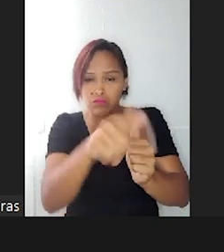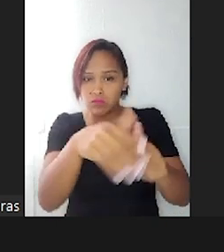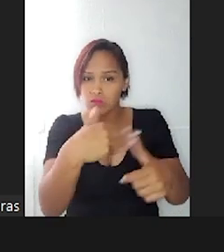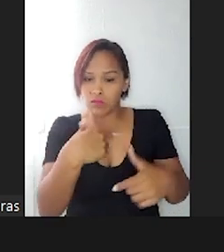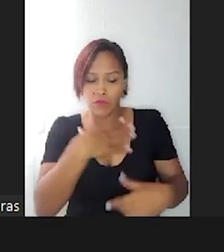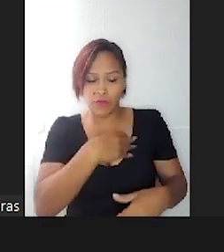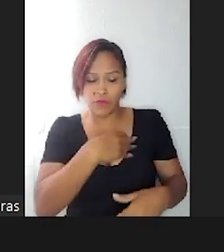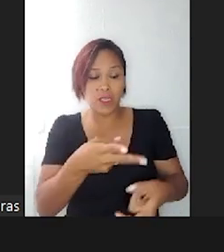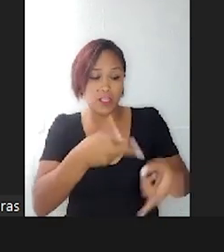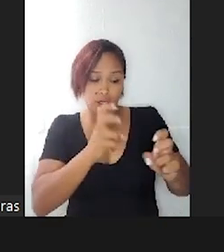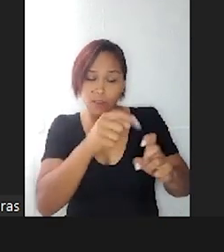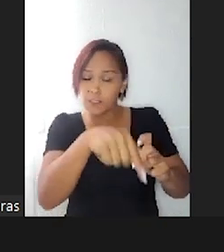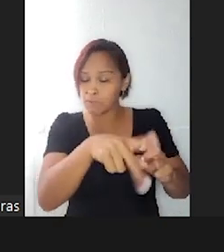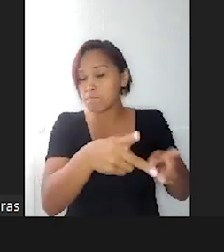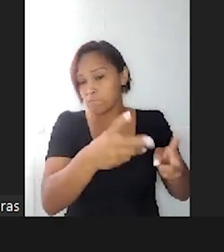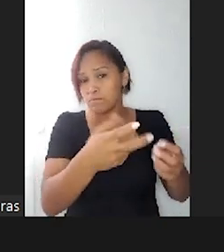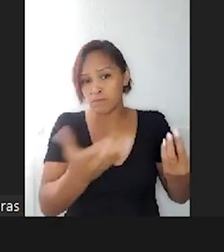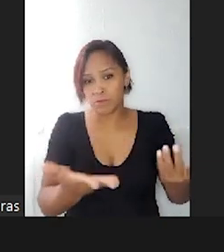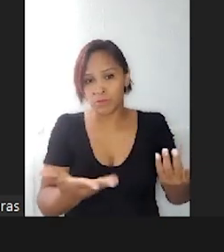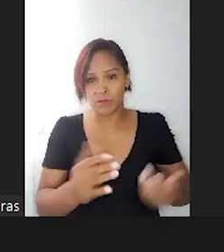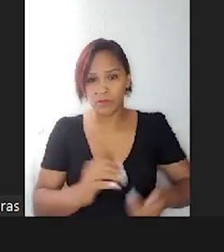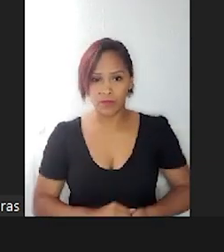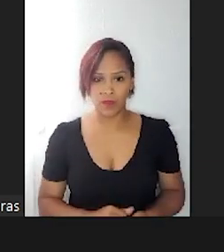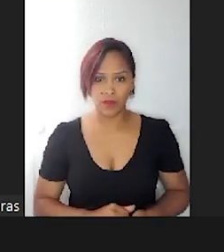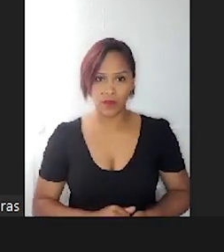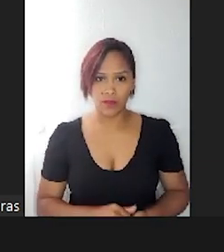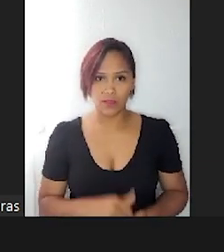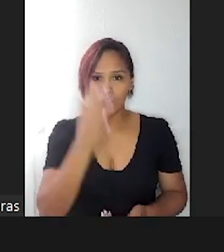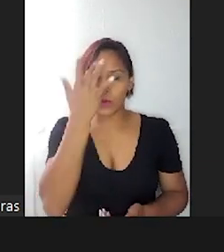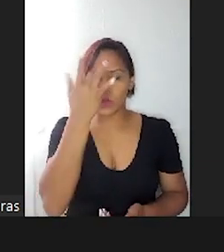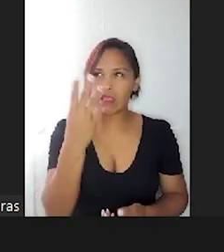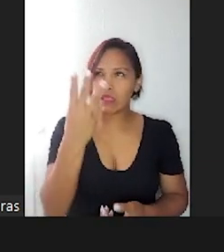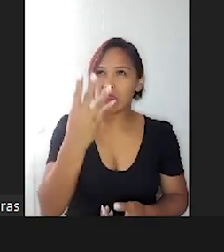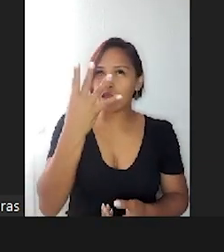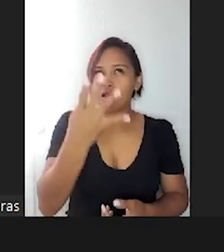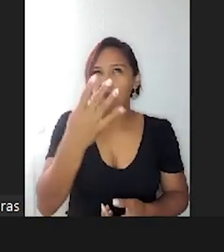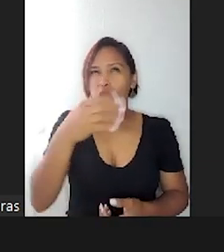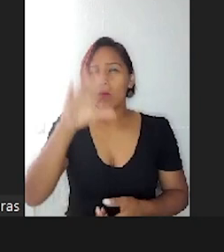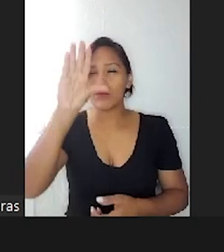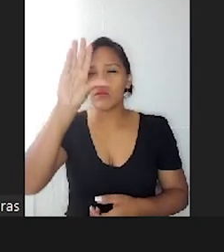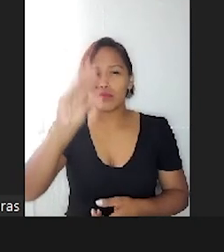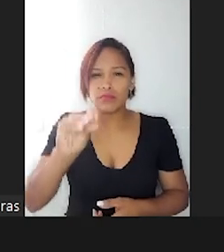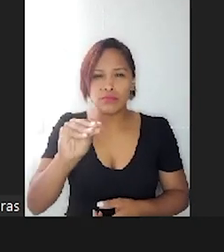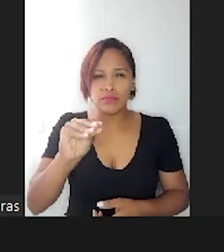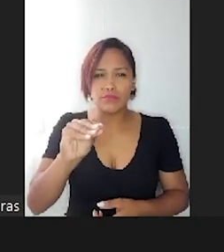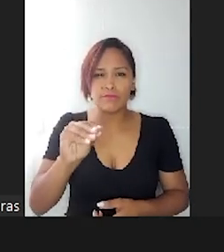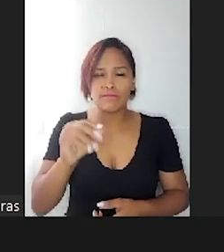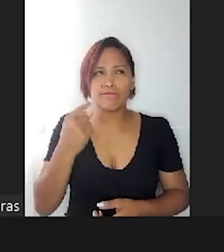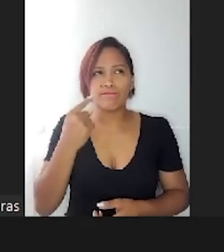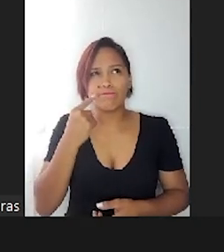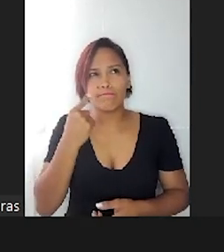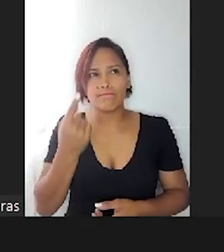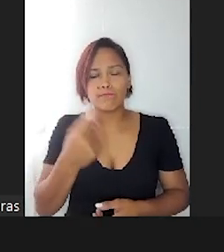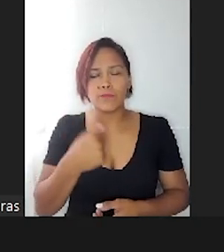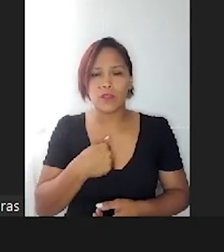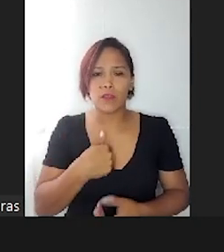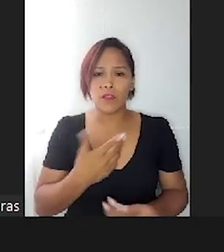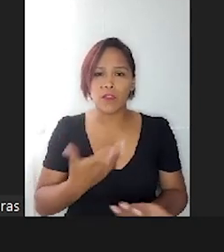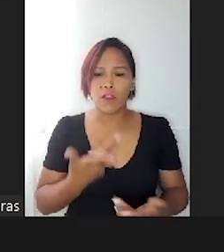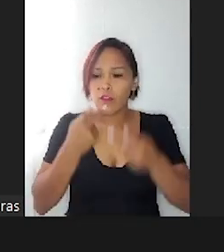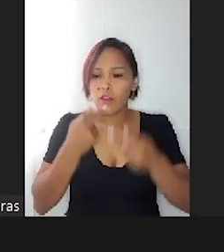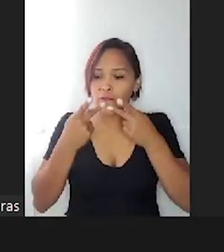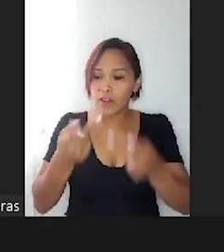E eu, acho que na terceira ou quarta noite, eu falei para ele, filho,